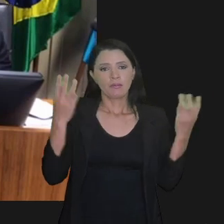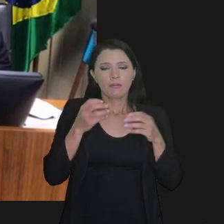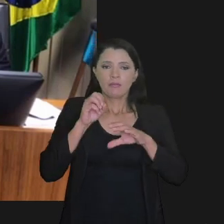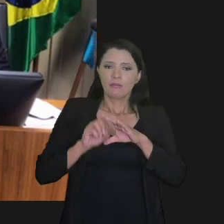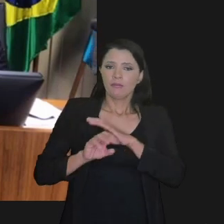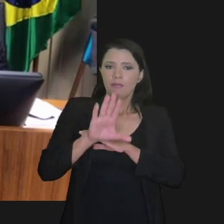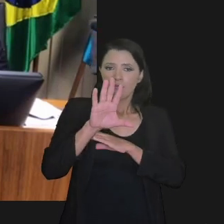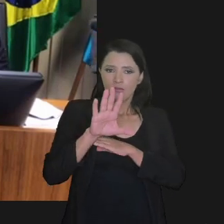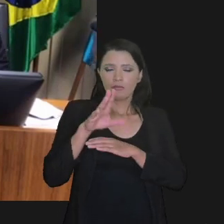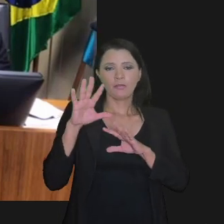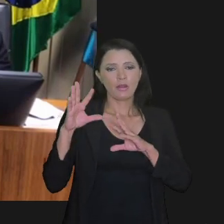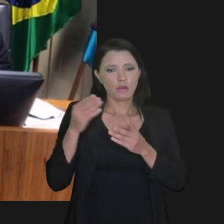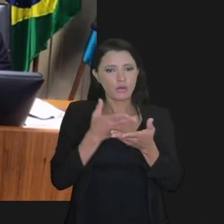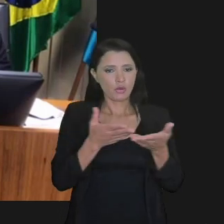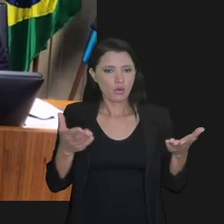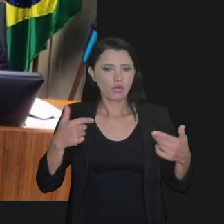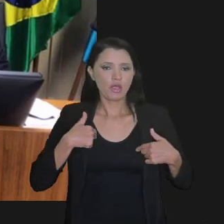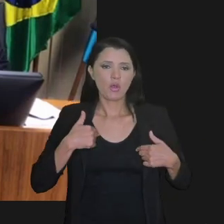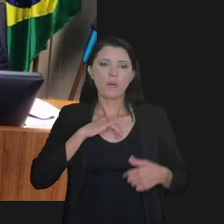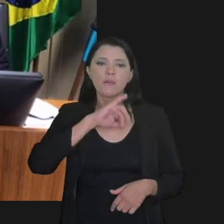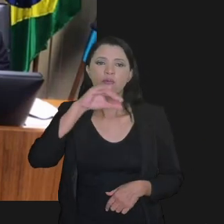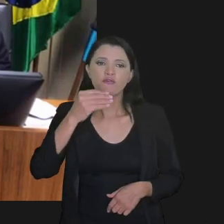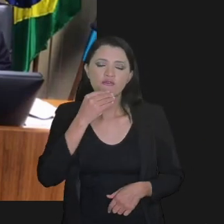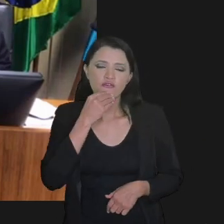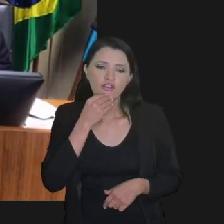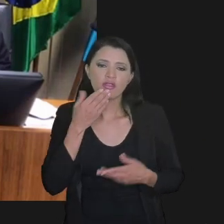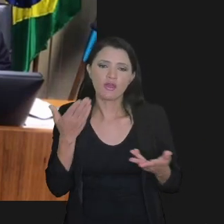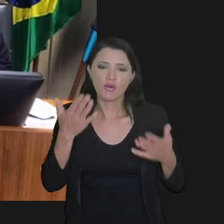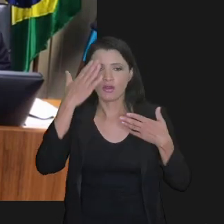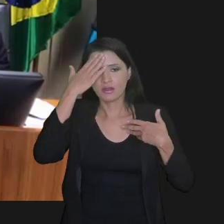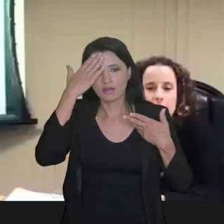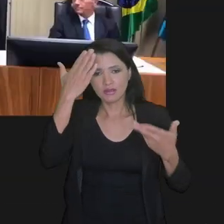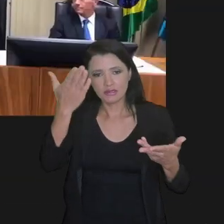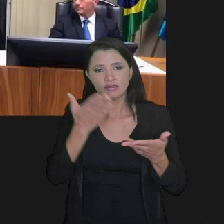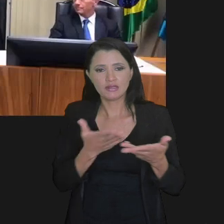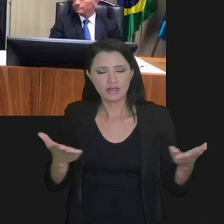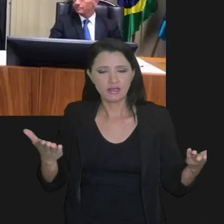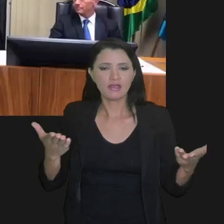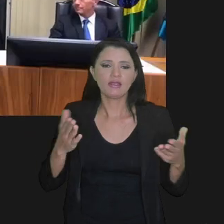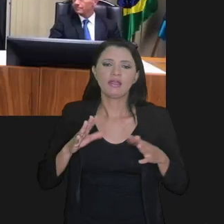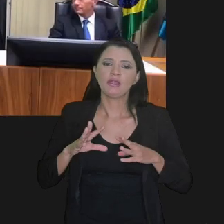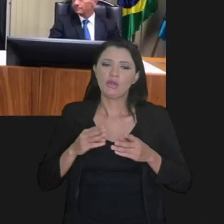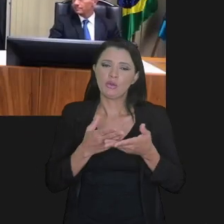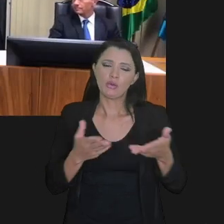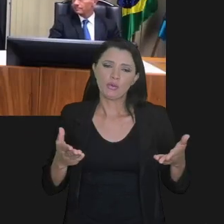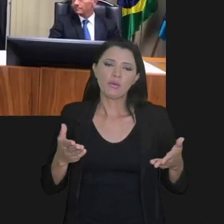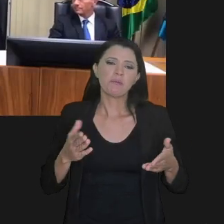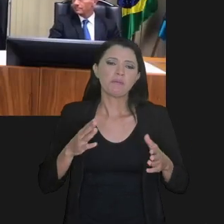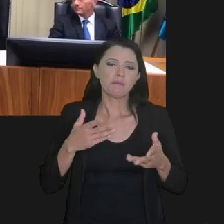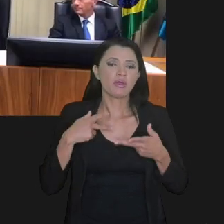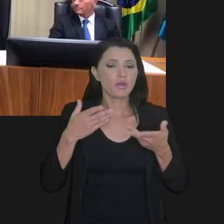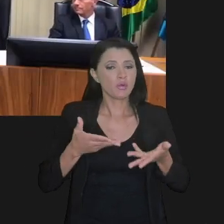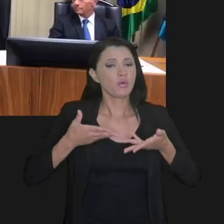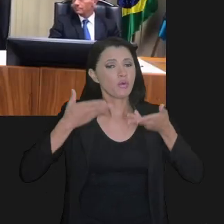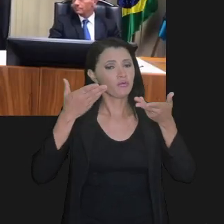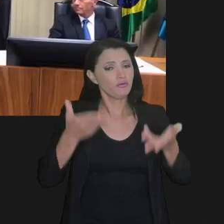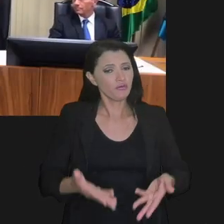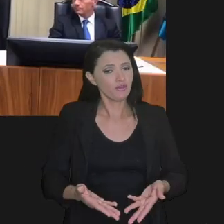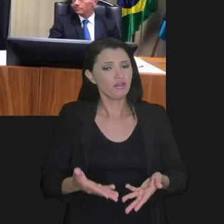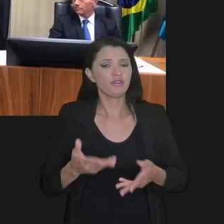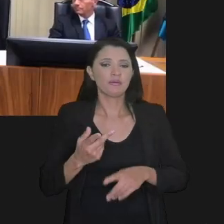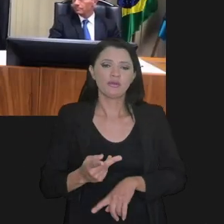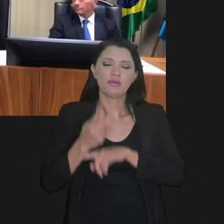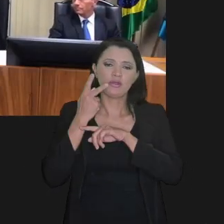Enquanto a apresentação está sendo transmitida para todos, eu queria aproveitar a oportunidade para agradecer doutor Nino Todo pelo